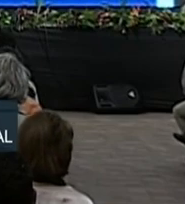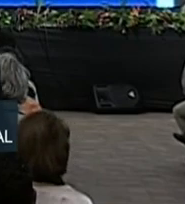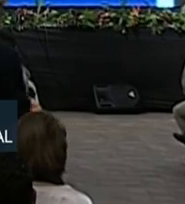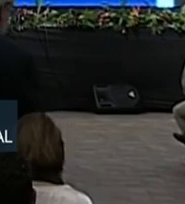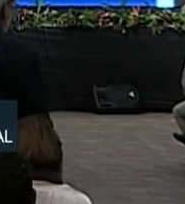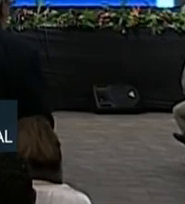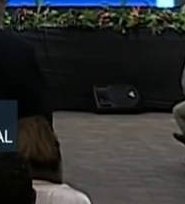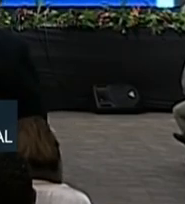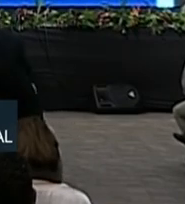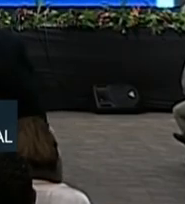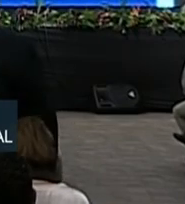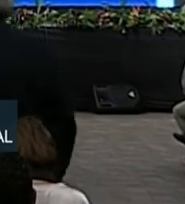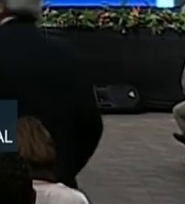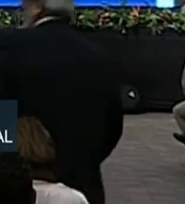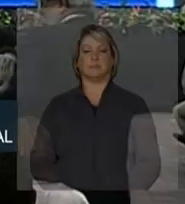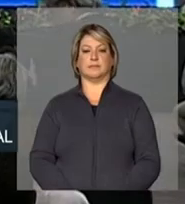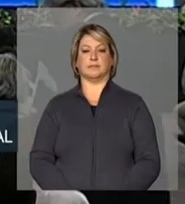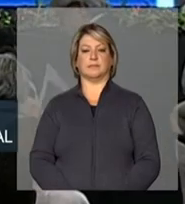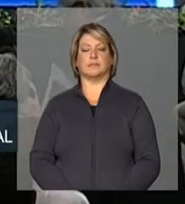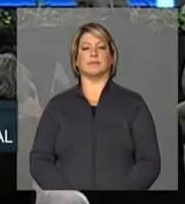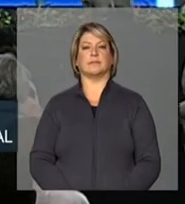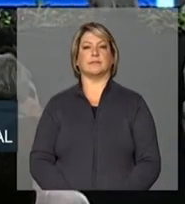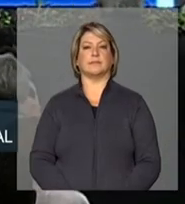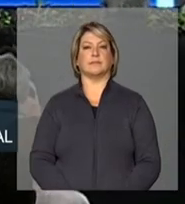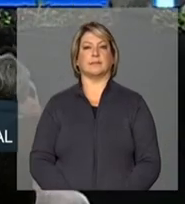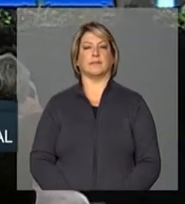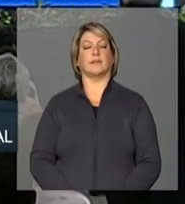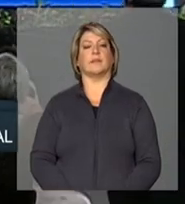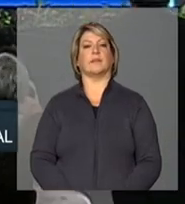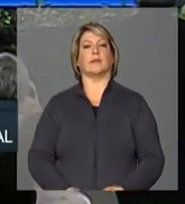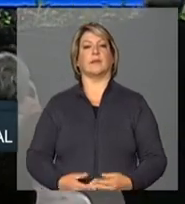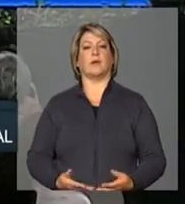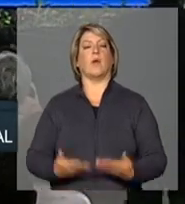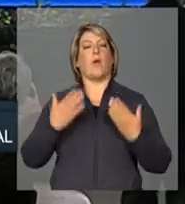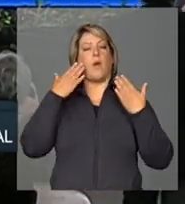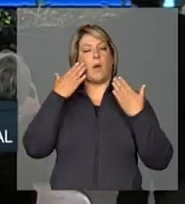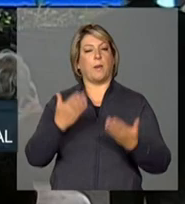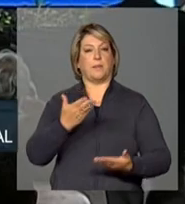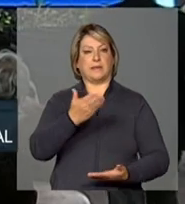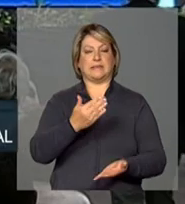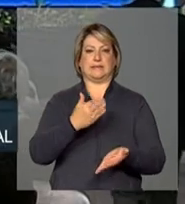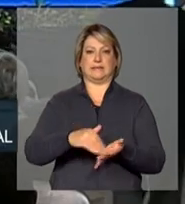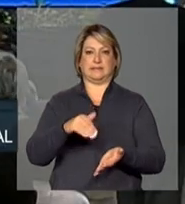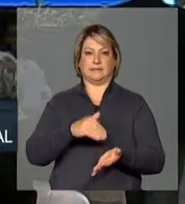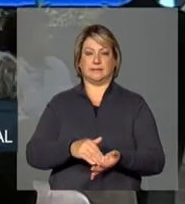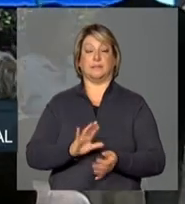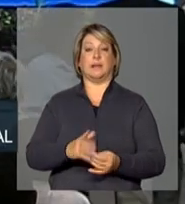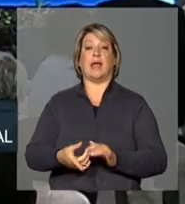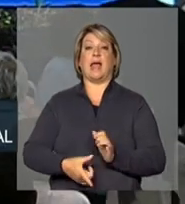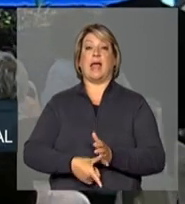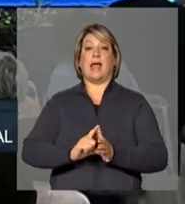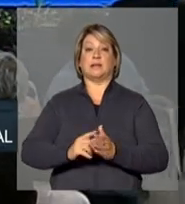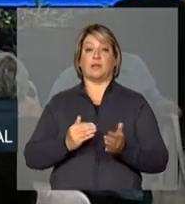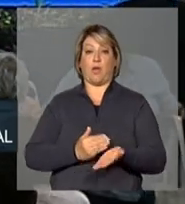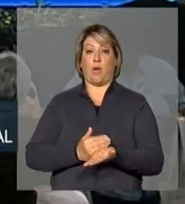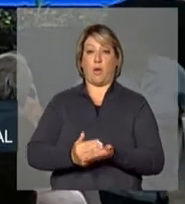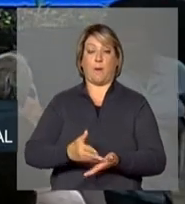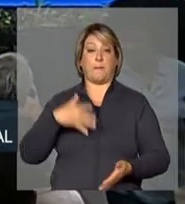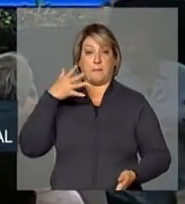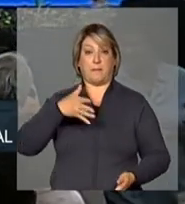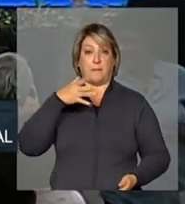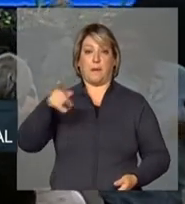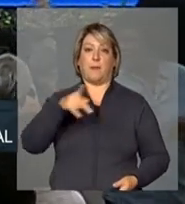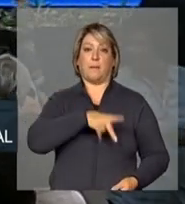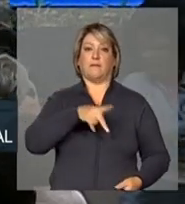Obrigada. Pouco tempo. Bom, gente, obrigada, secretário. Antes de passar a palavra para o professor